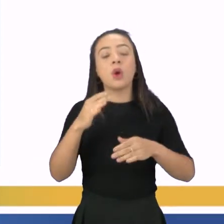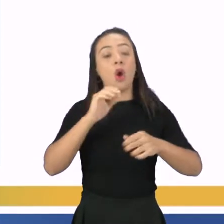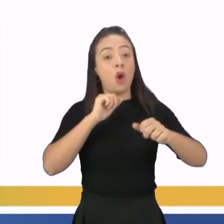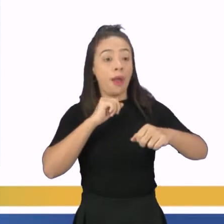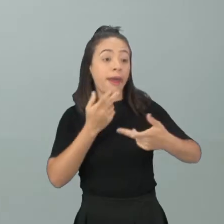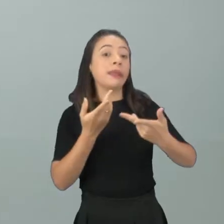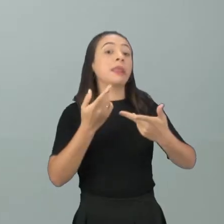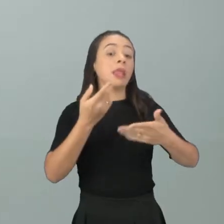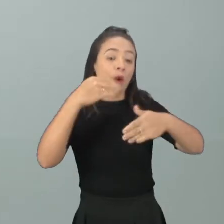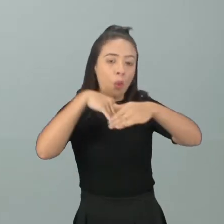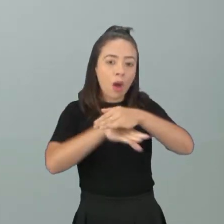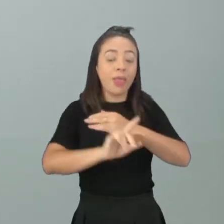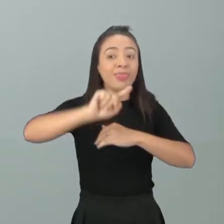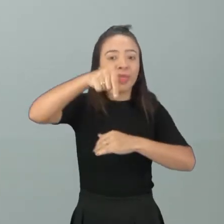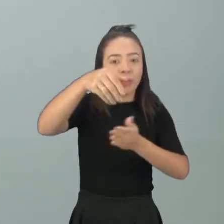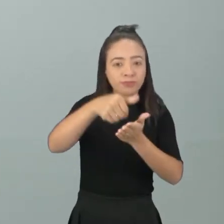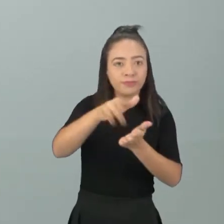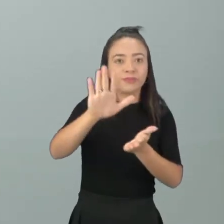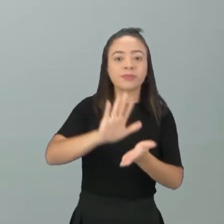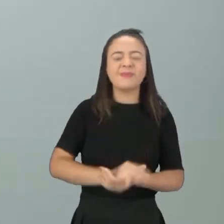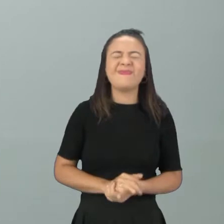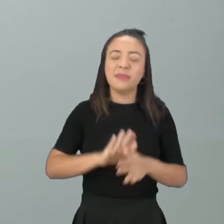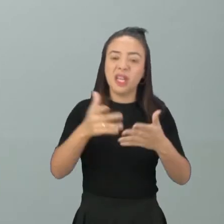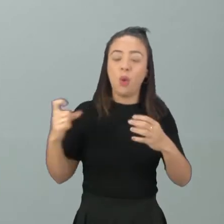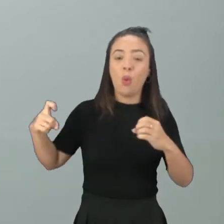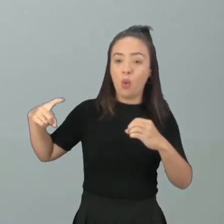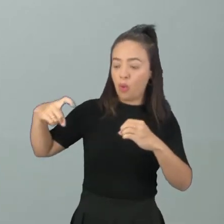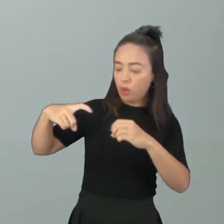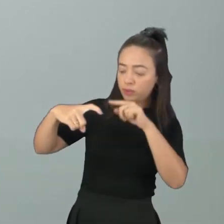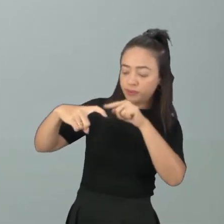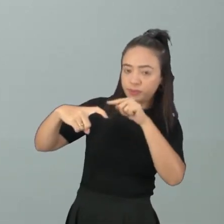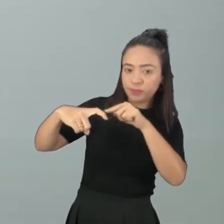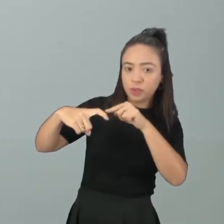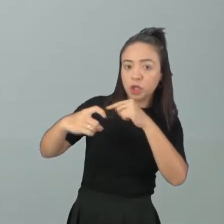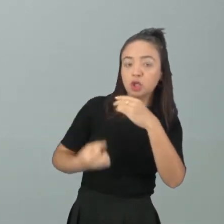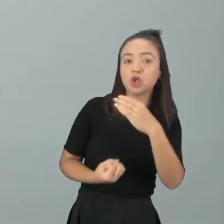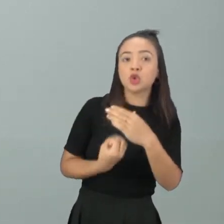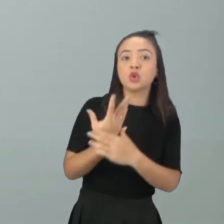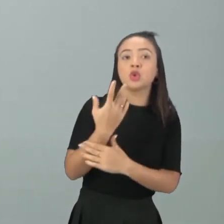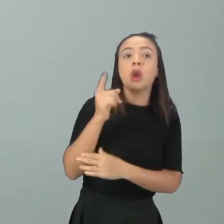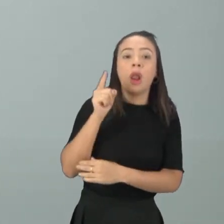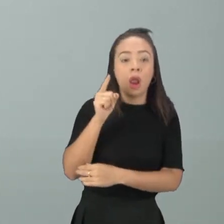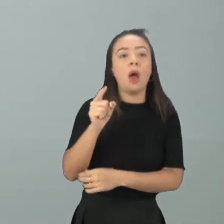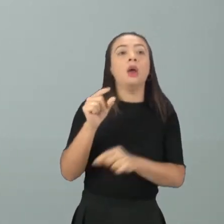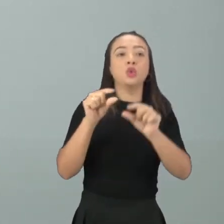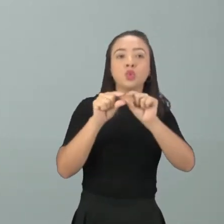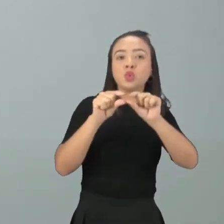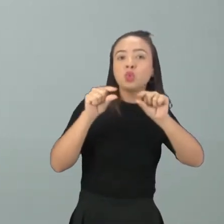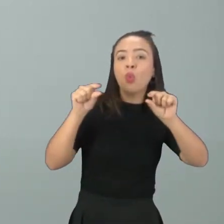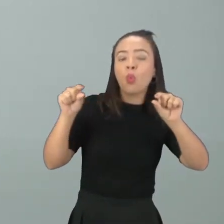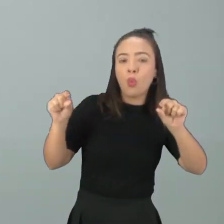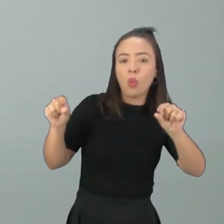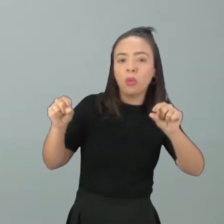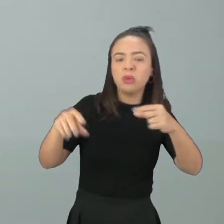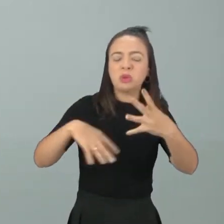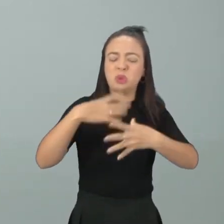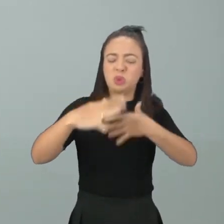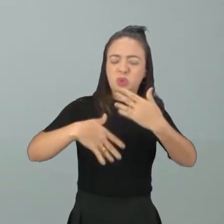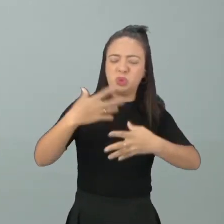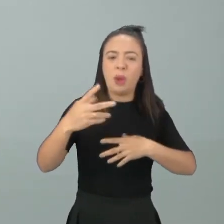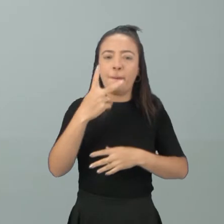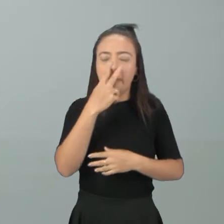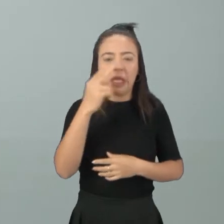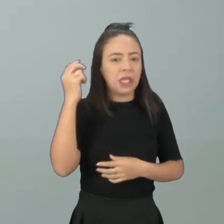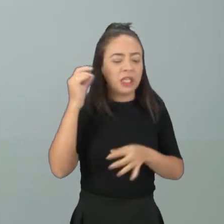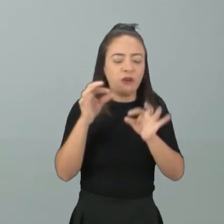Então, os gametas masculinos, os espermatozoides, eles são formados lá nos túbulos seminíferos, tá? Que são um emaranhado de fios,